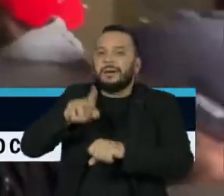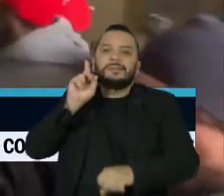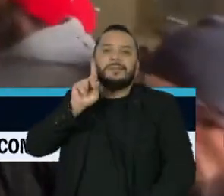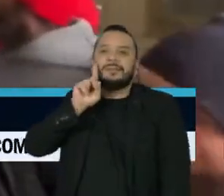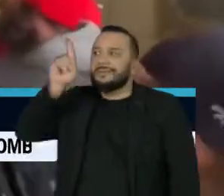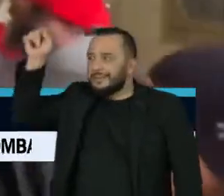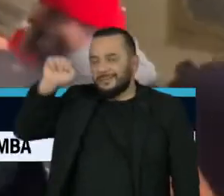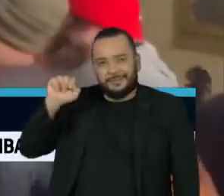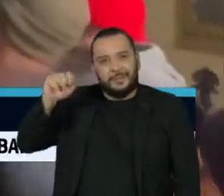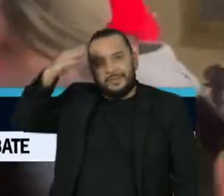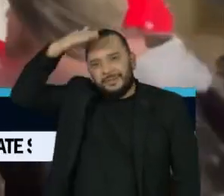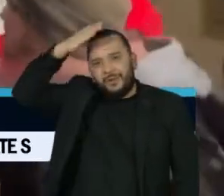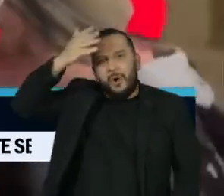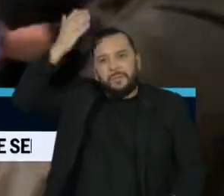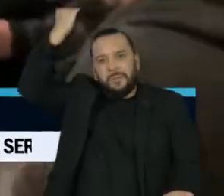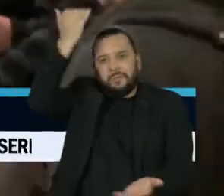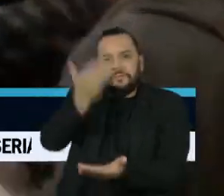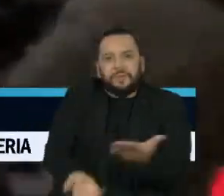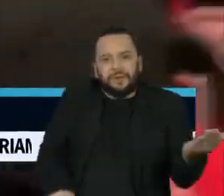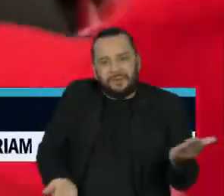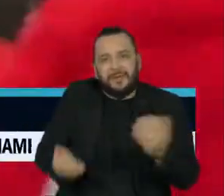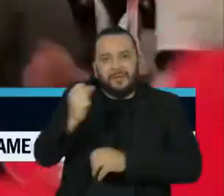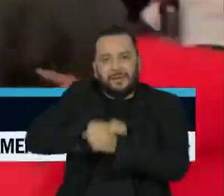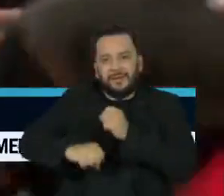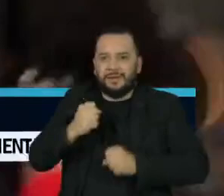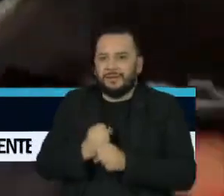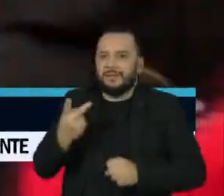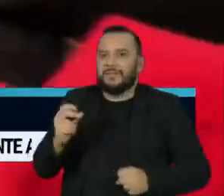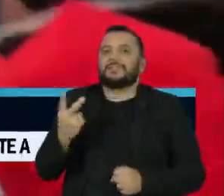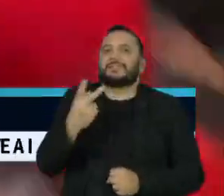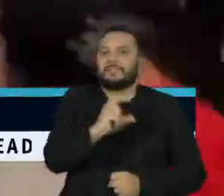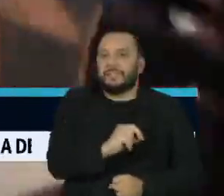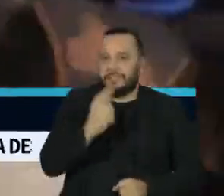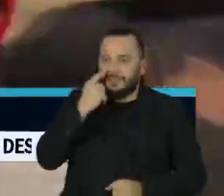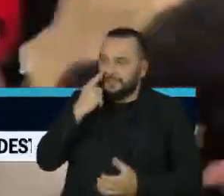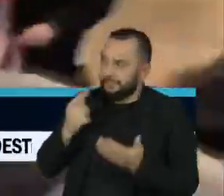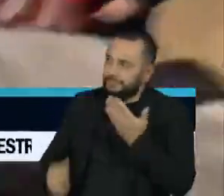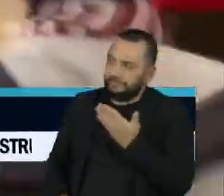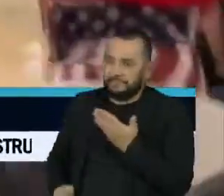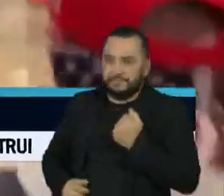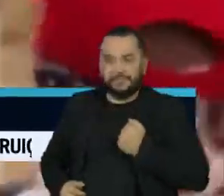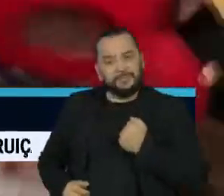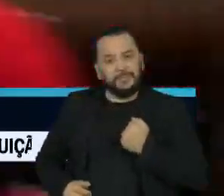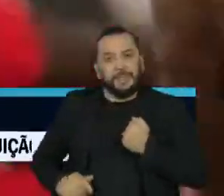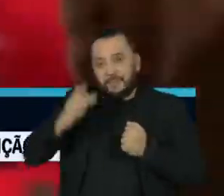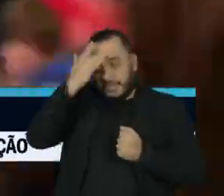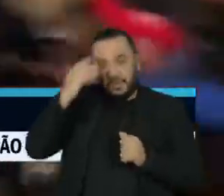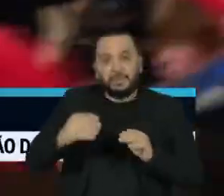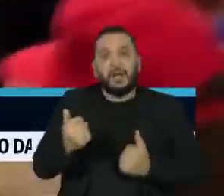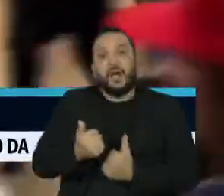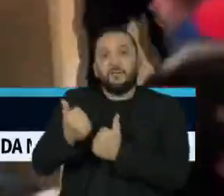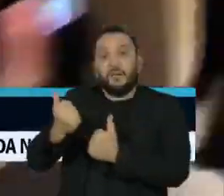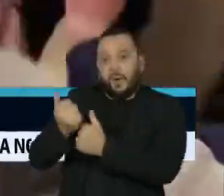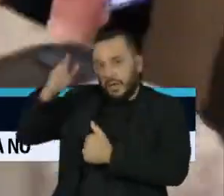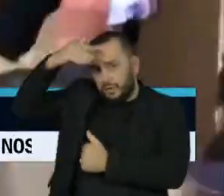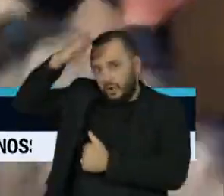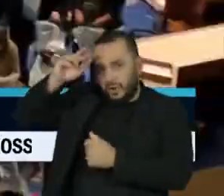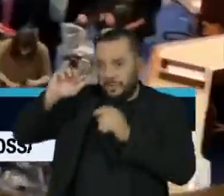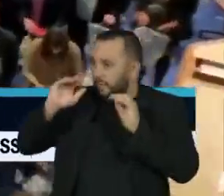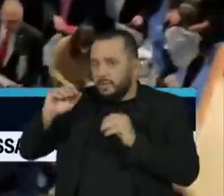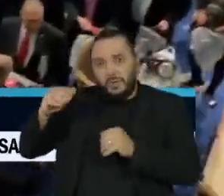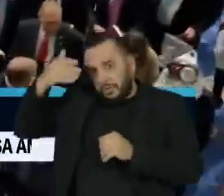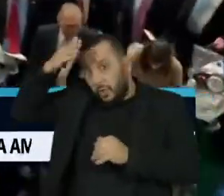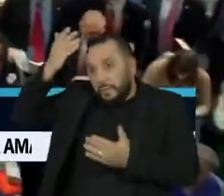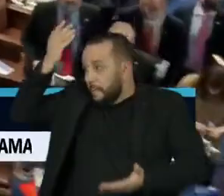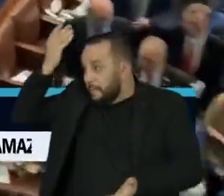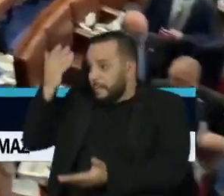depois do resultado da eleição presidencial de 2020, quando apoiadores do ex-presidente Donald Trump, derrotado no